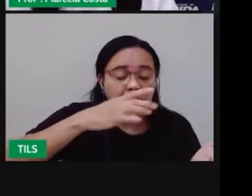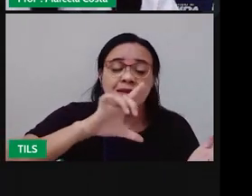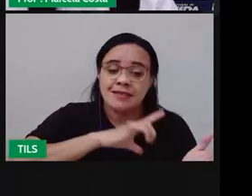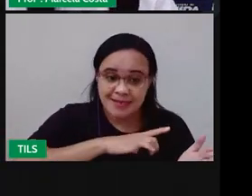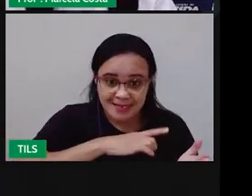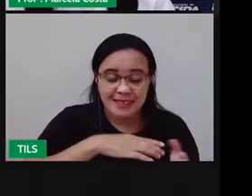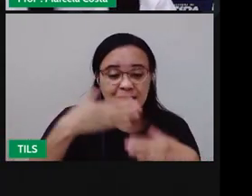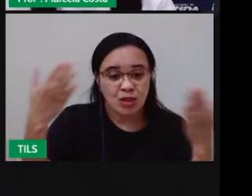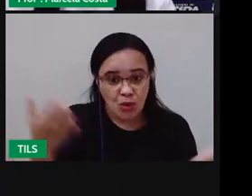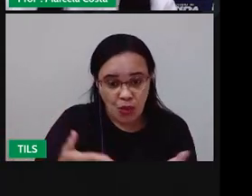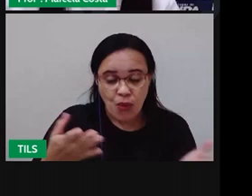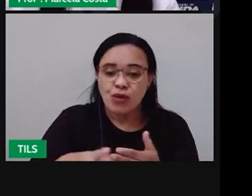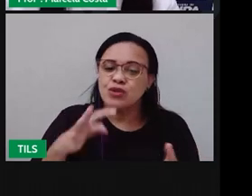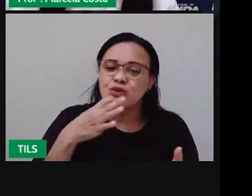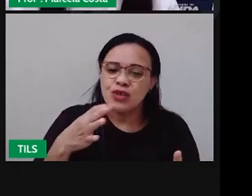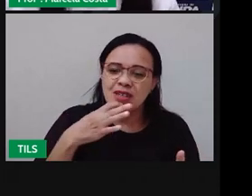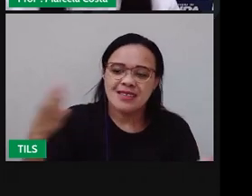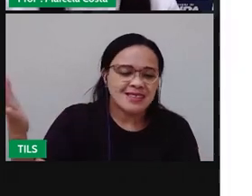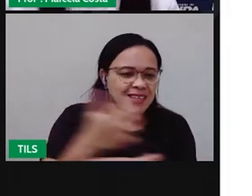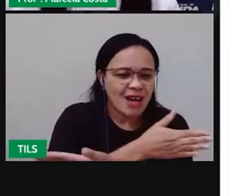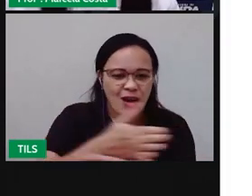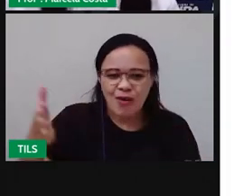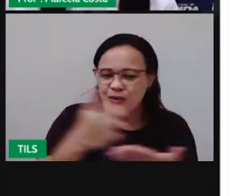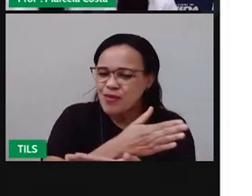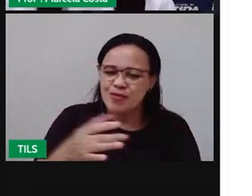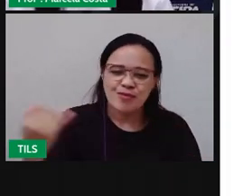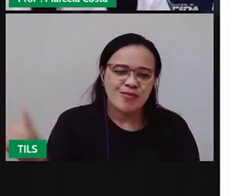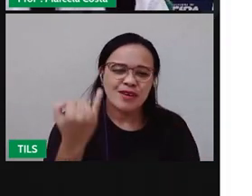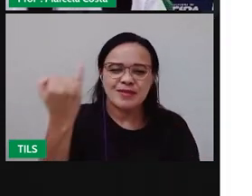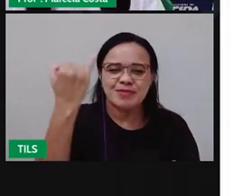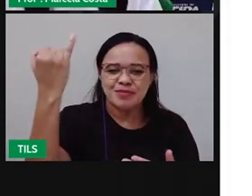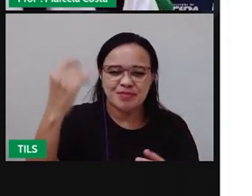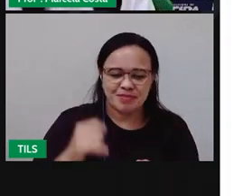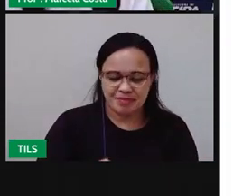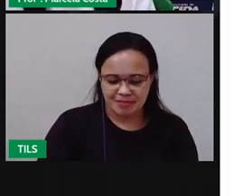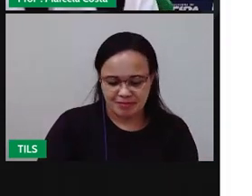conhecer algumas delas. Vamos aqui ver esse site.